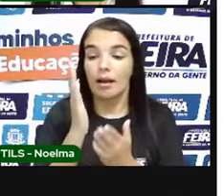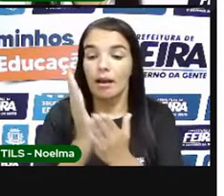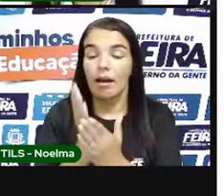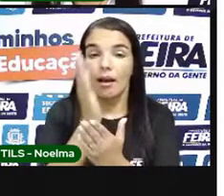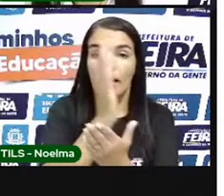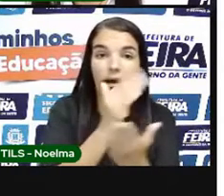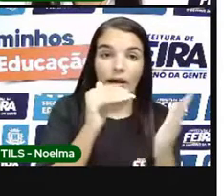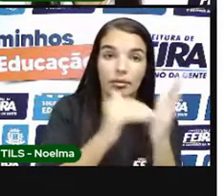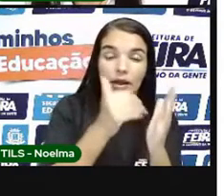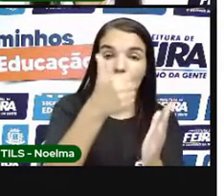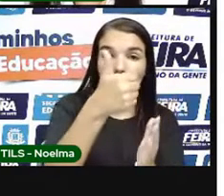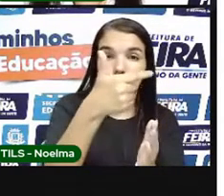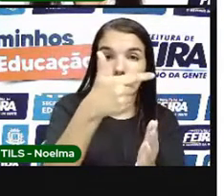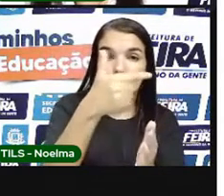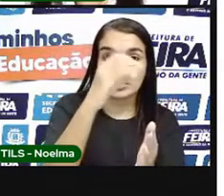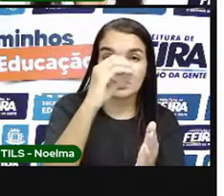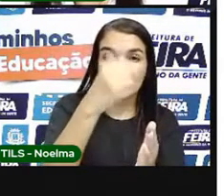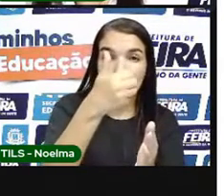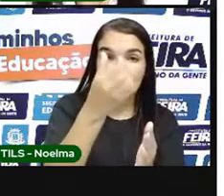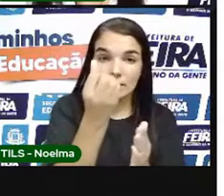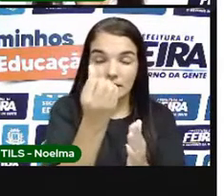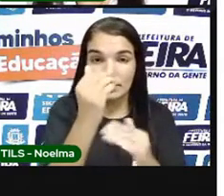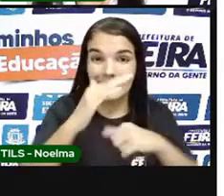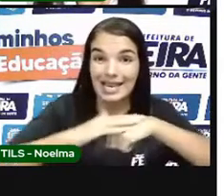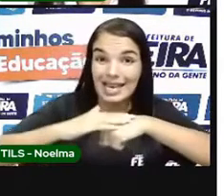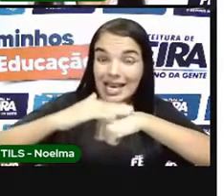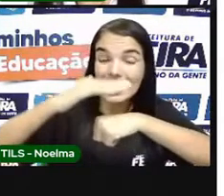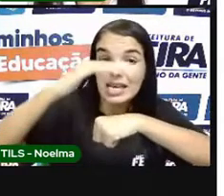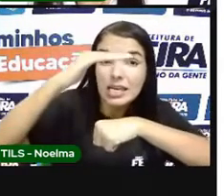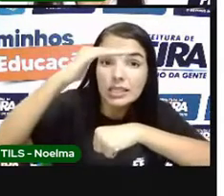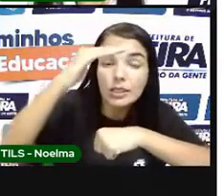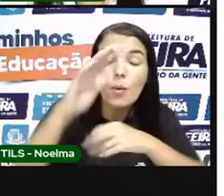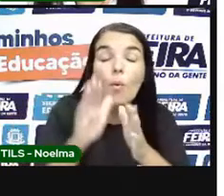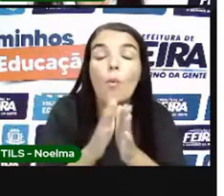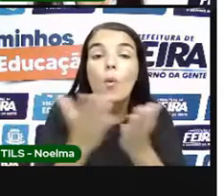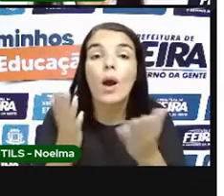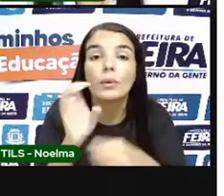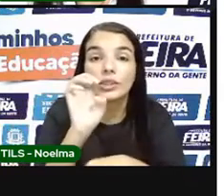2016 Cresceu mais Em qual estado?